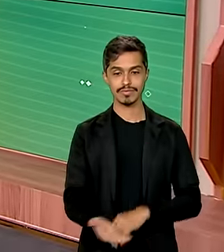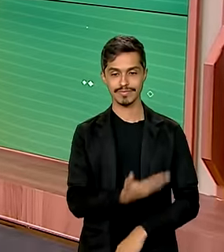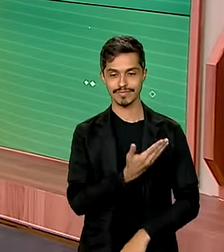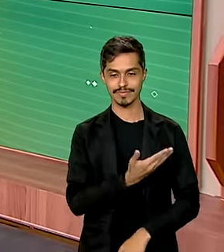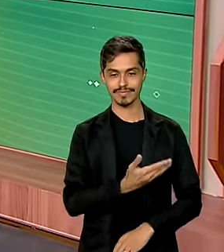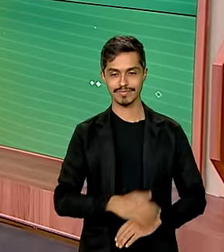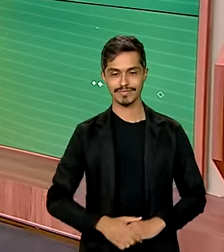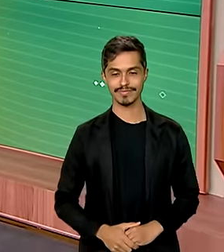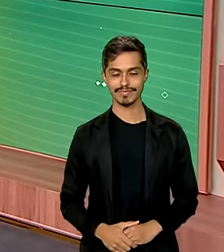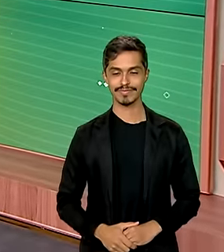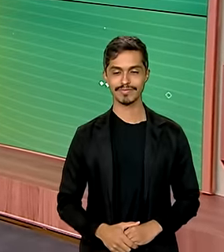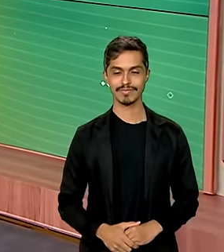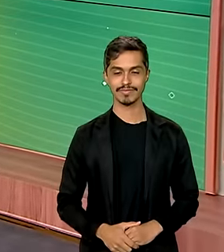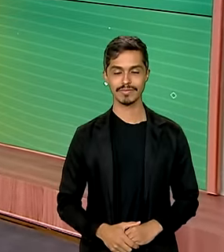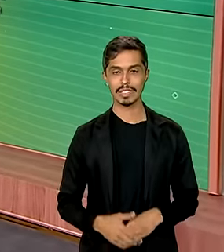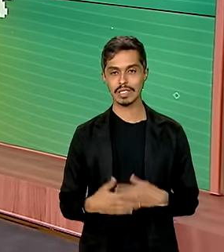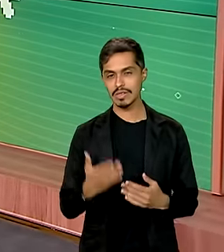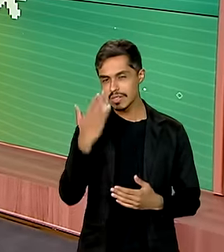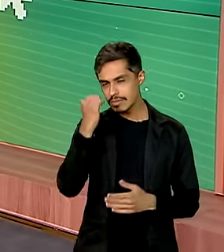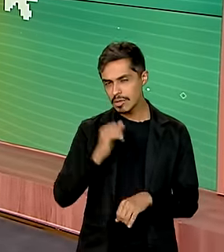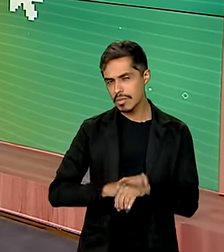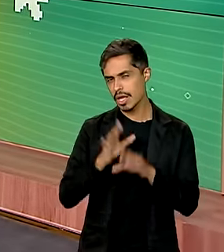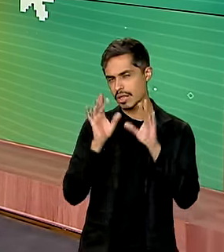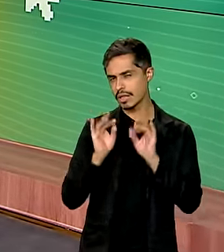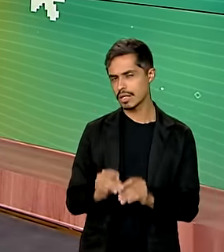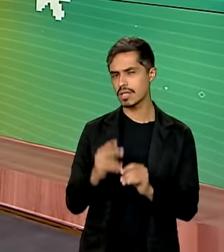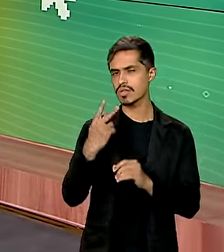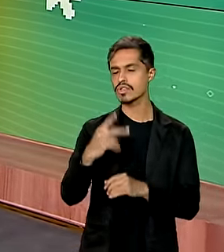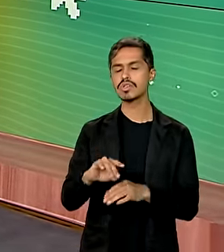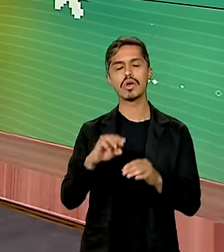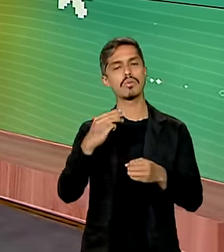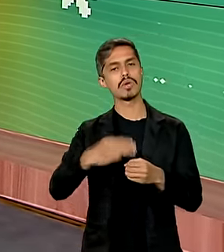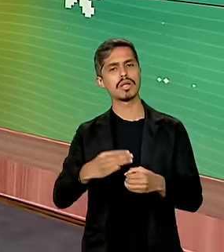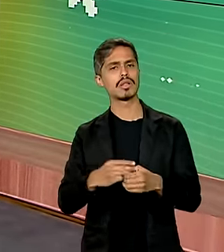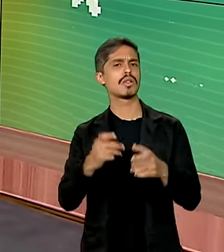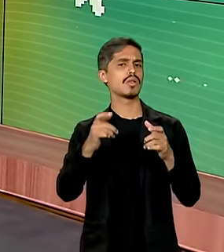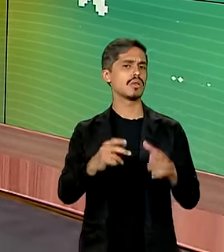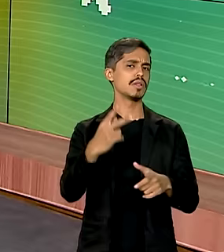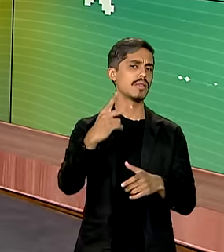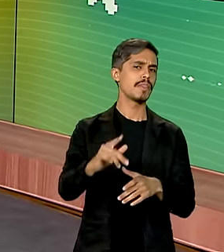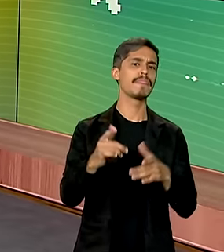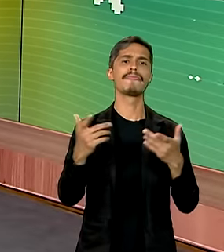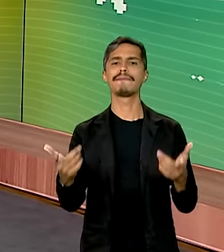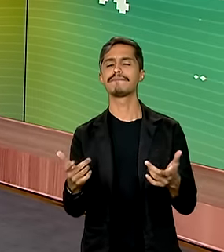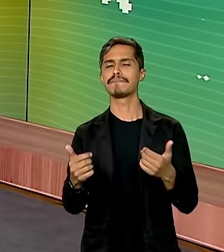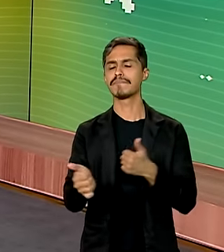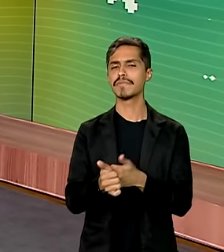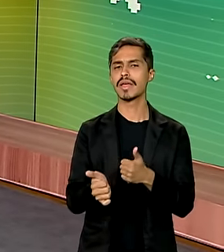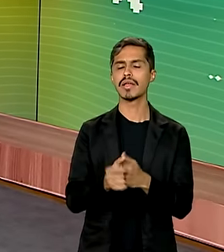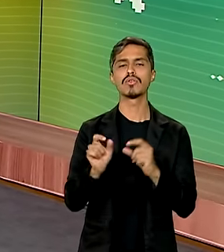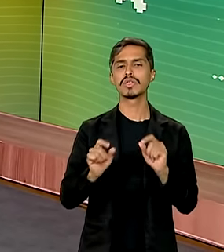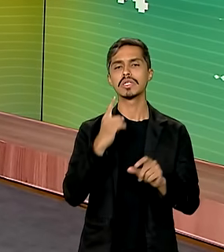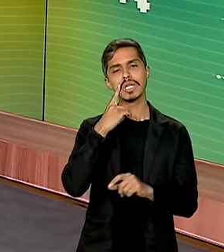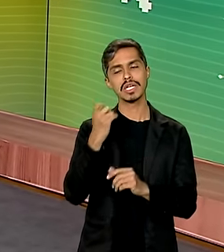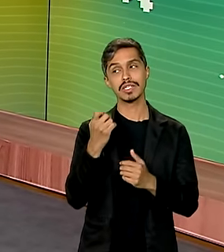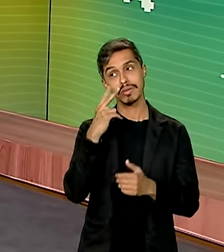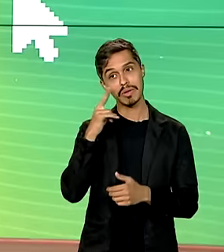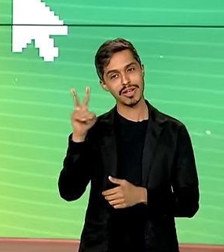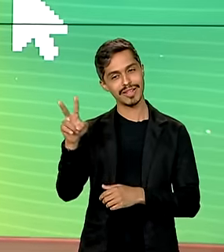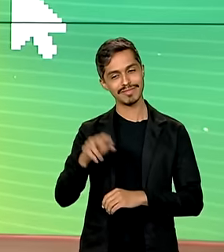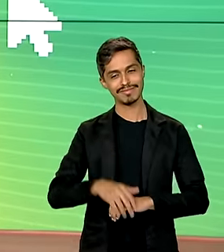barra comunica.br para saber mais sobre o seu município, alguma região, alguma cidade vizinha, o que for do seu interesse.